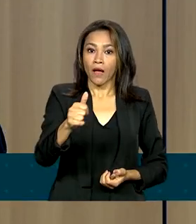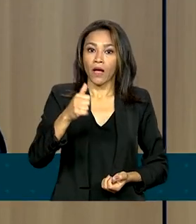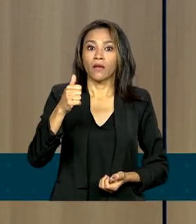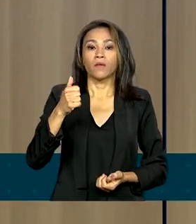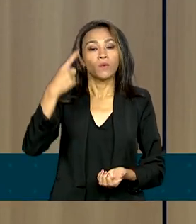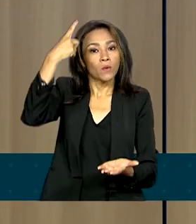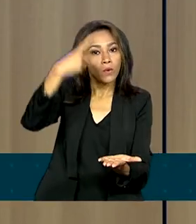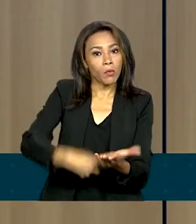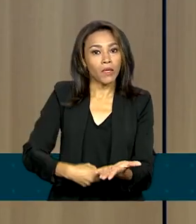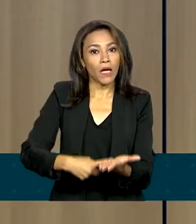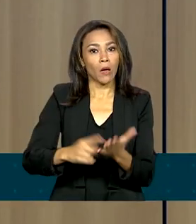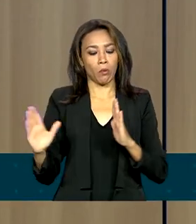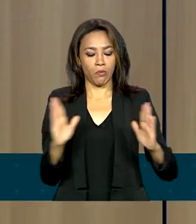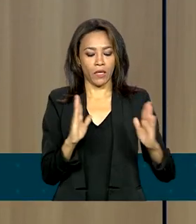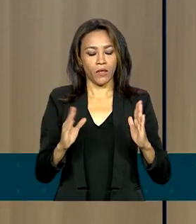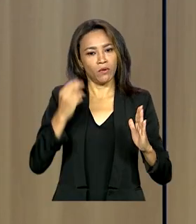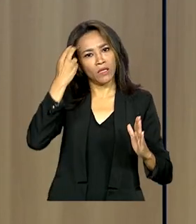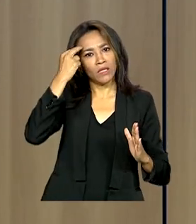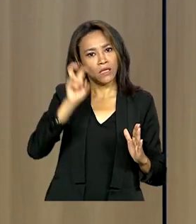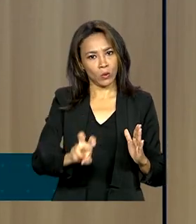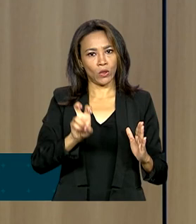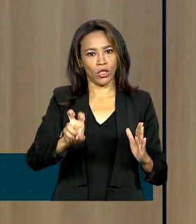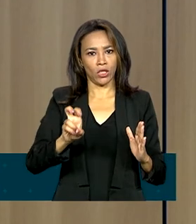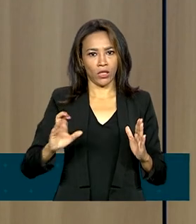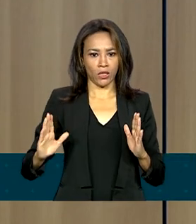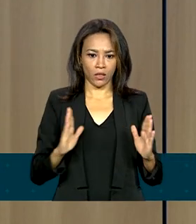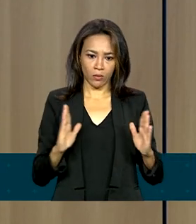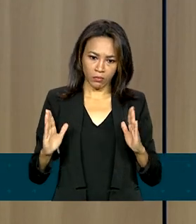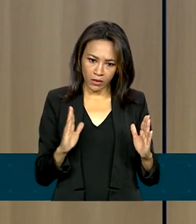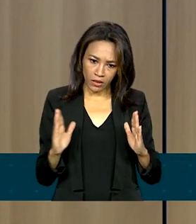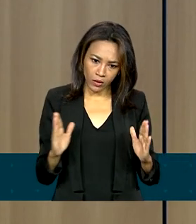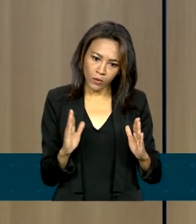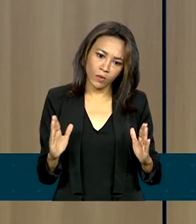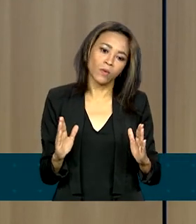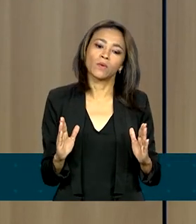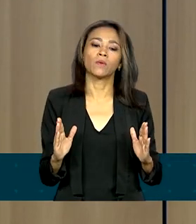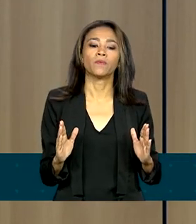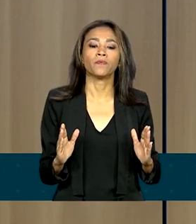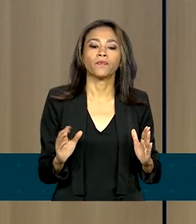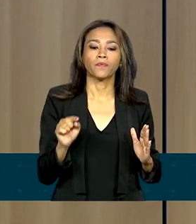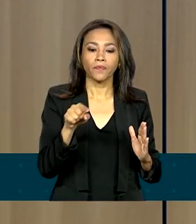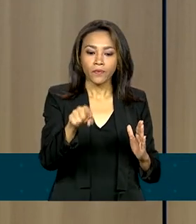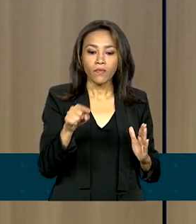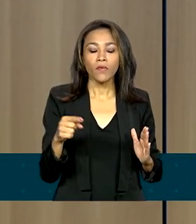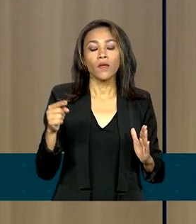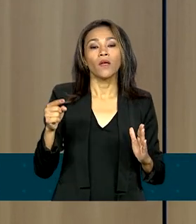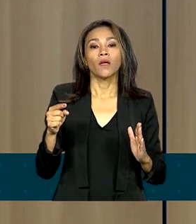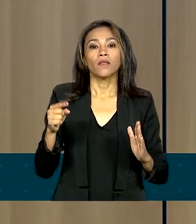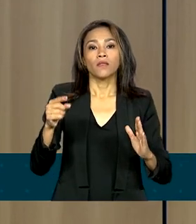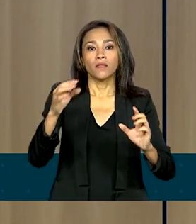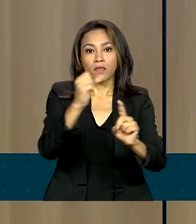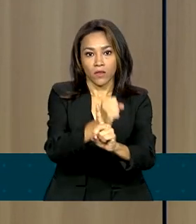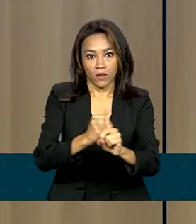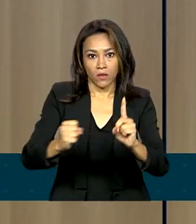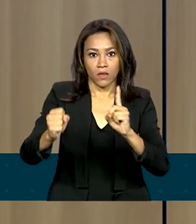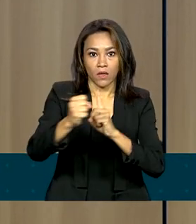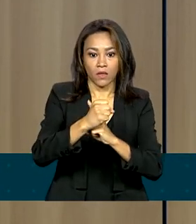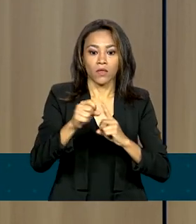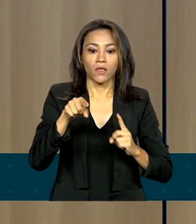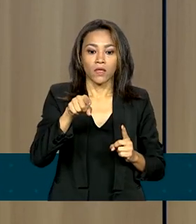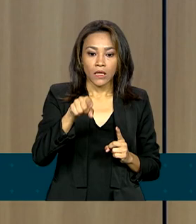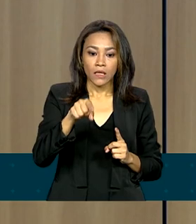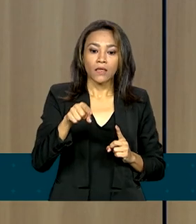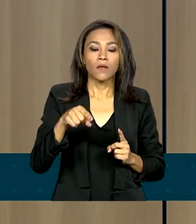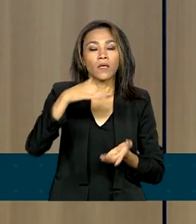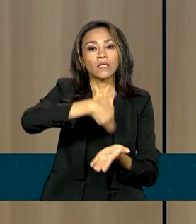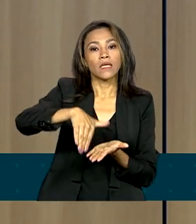dias para que as entidades estaduais, municipais e da sociedade civil informem a